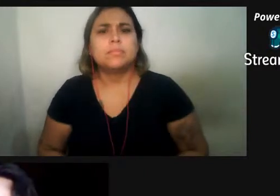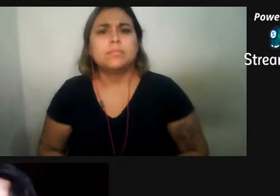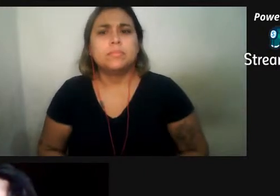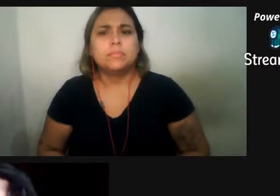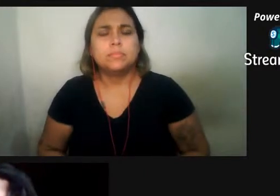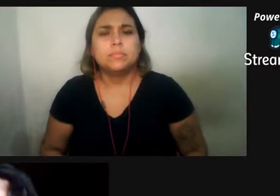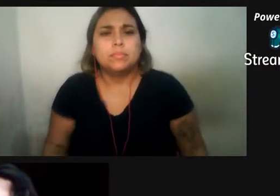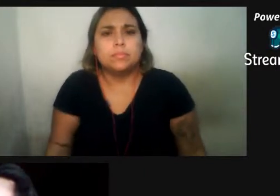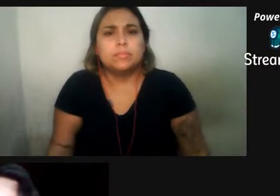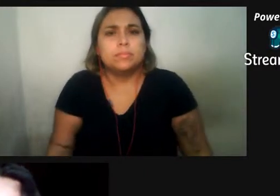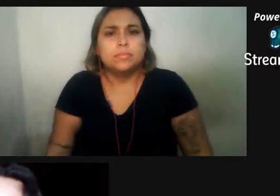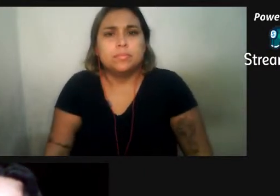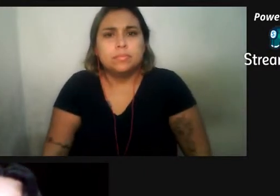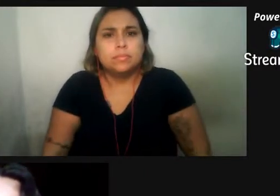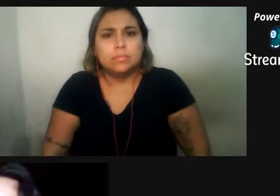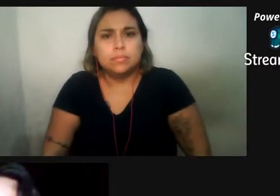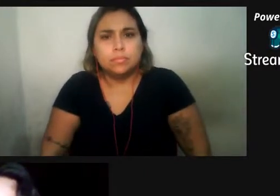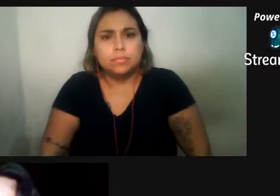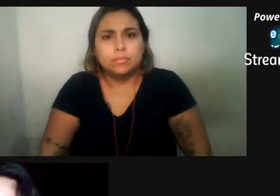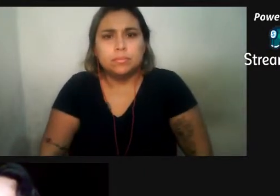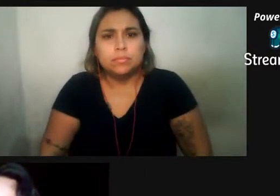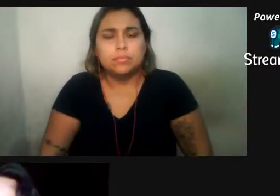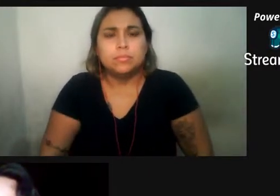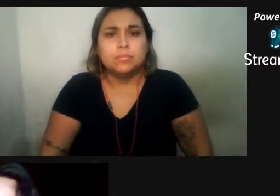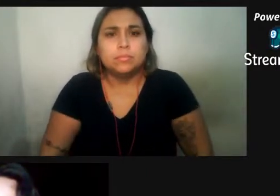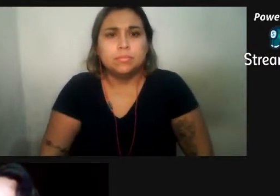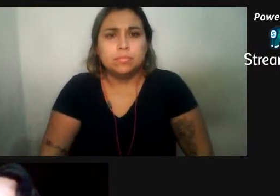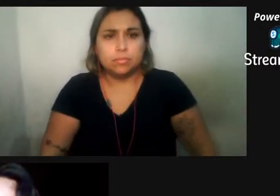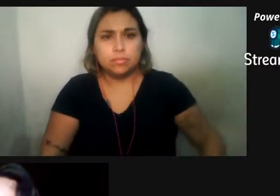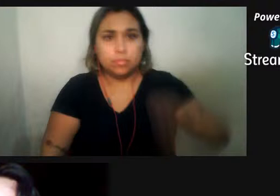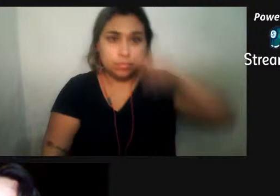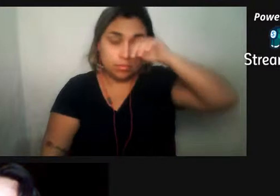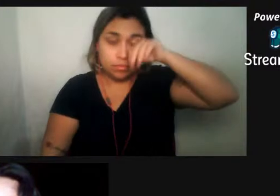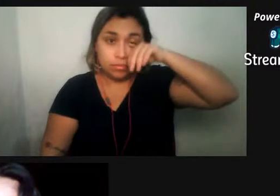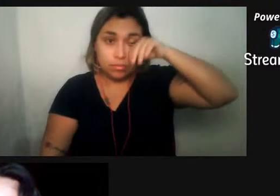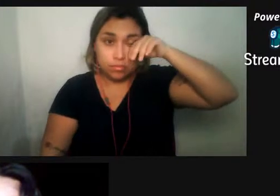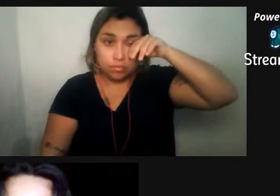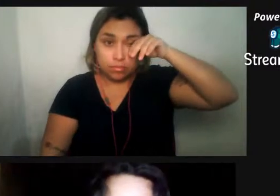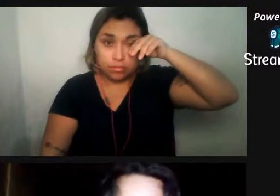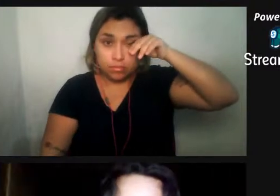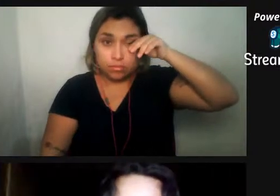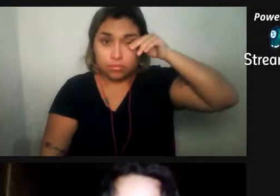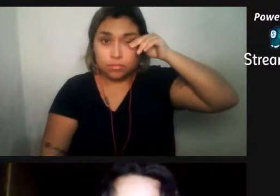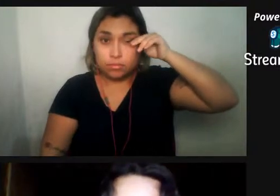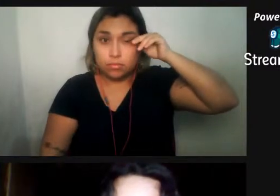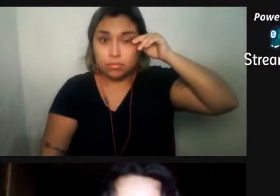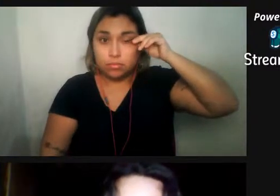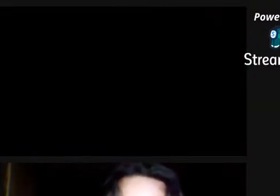pelos dados também, né, que está lá. Então, já, já mando para vocês quando tiver melhor o draft.